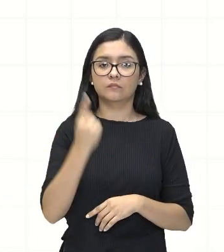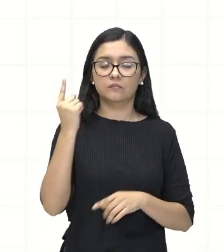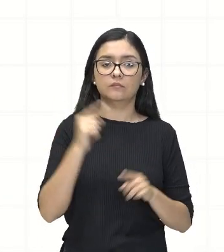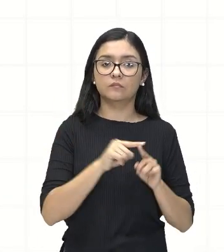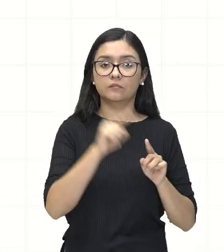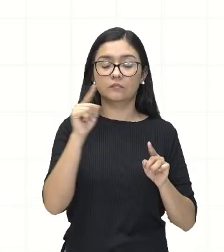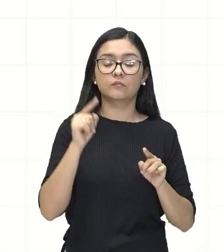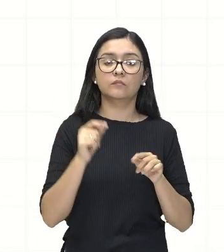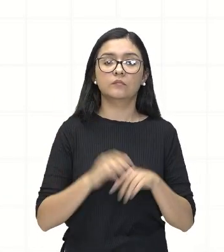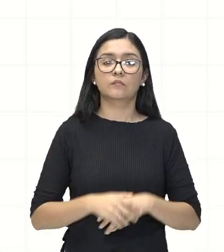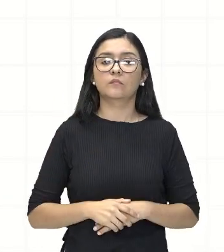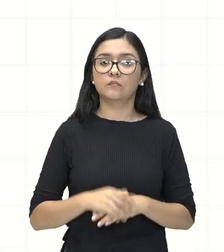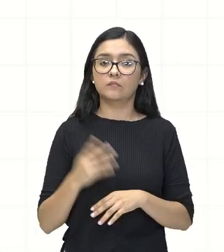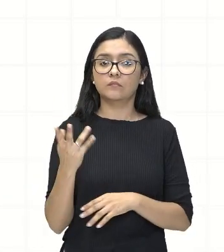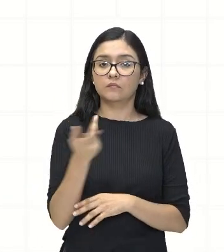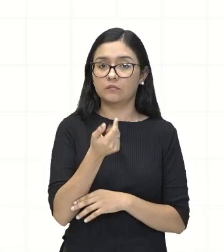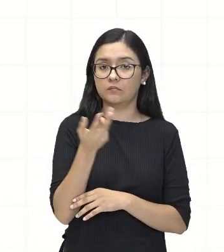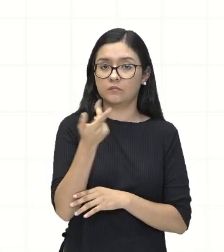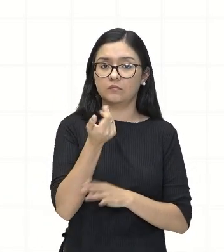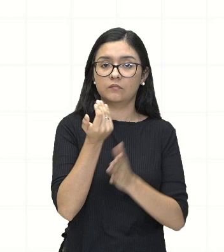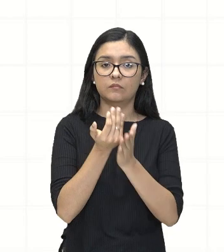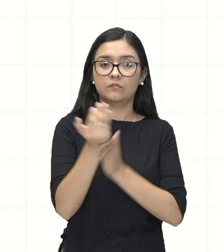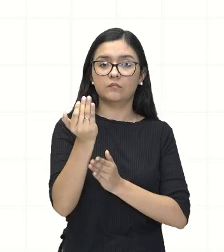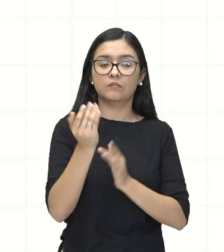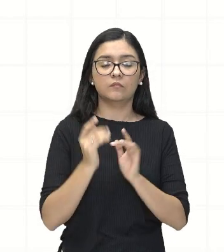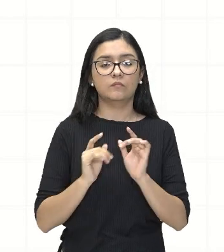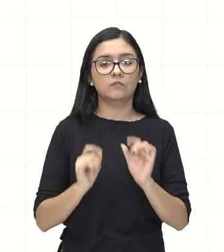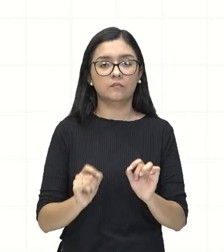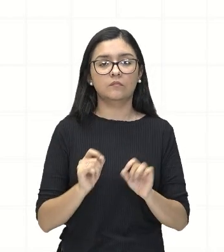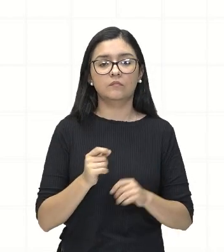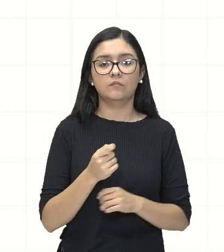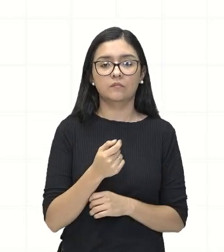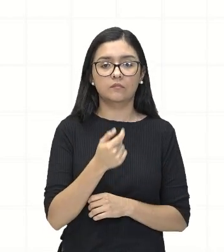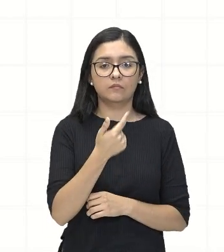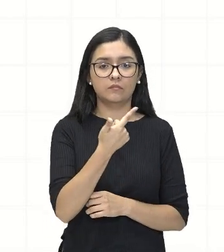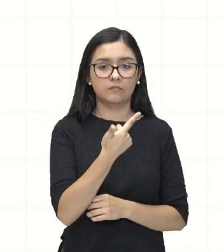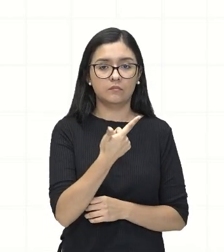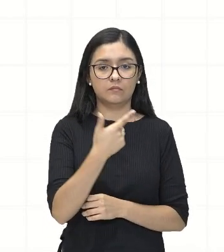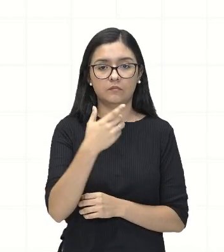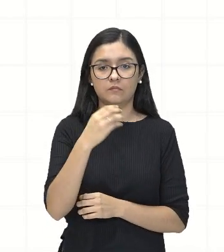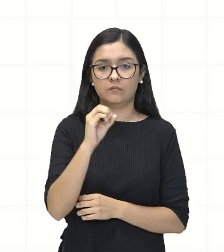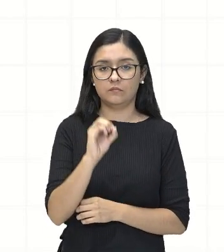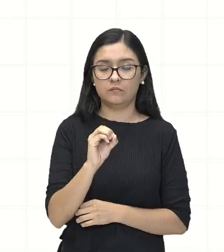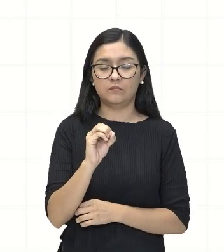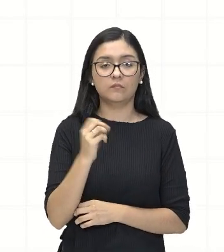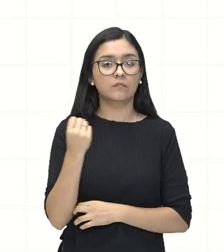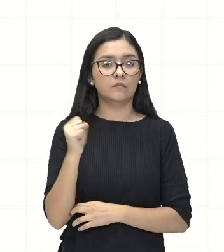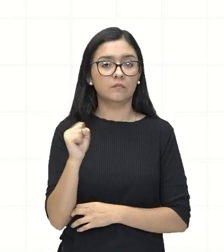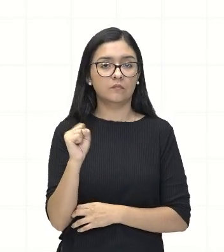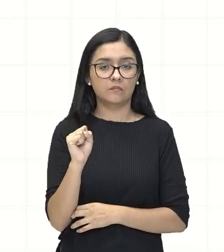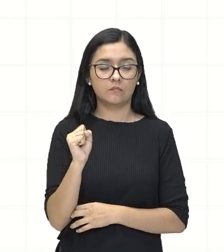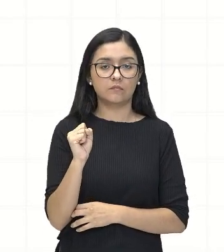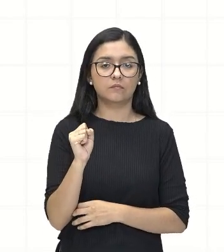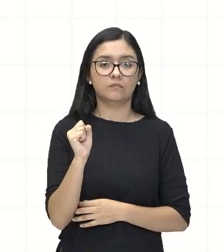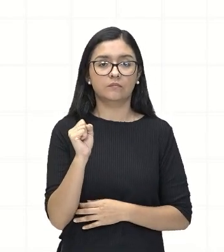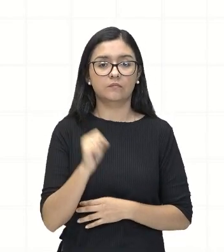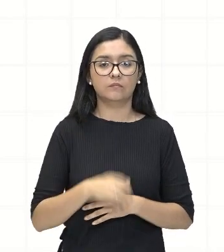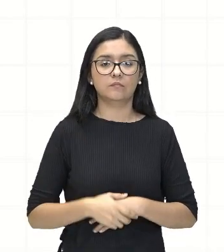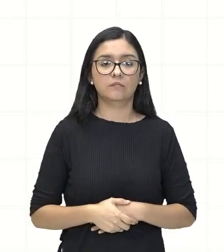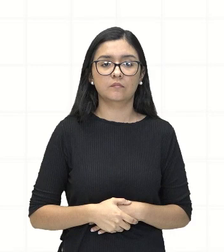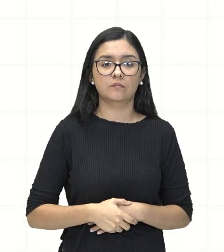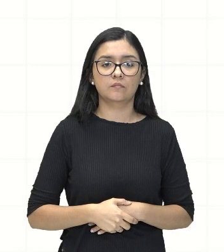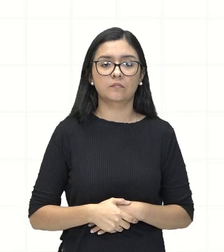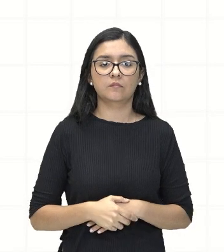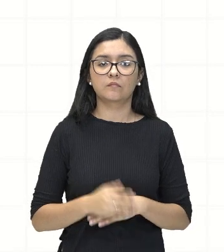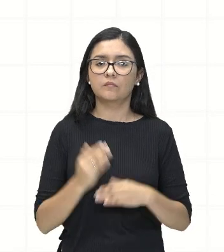para cima com uma velocidade inicial de 20 metros por segundo. O alcance